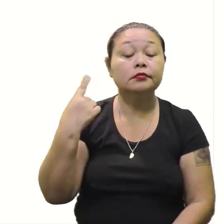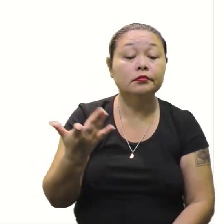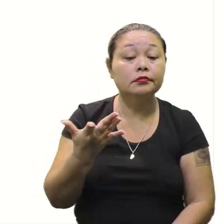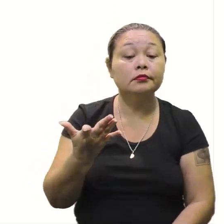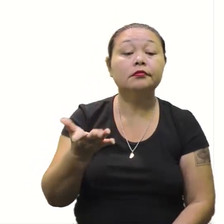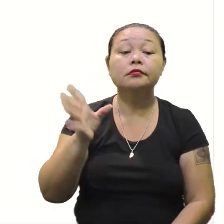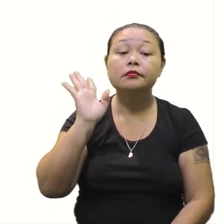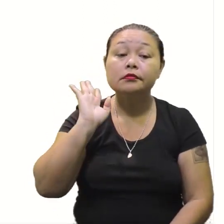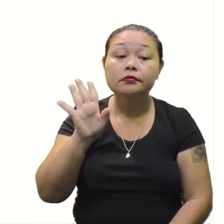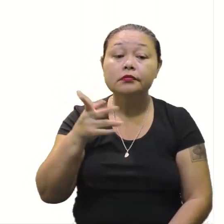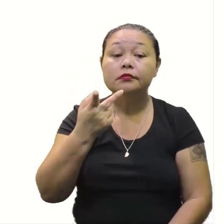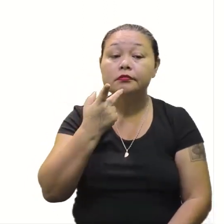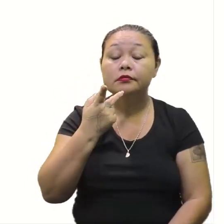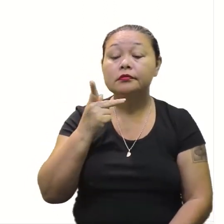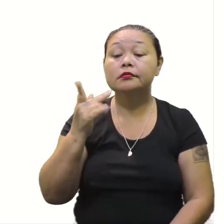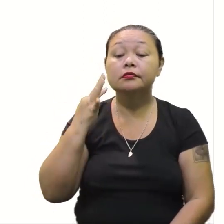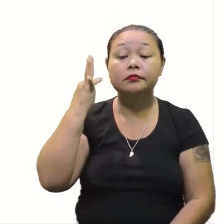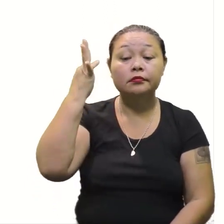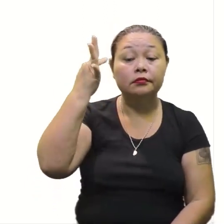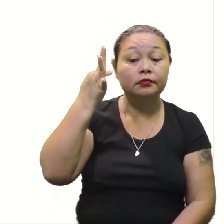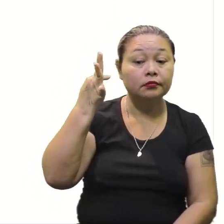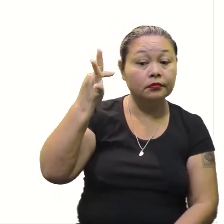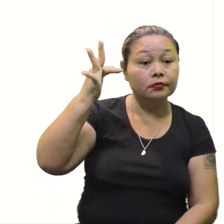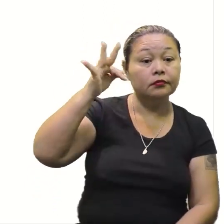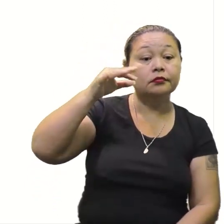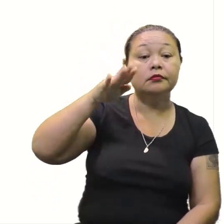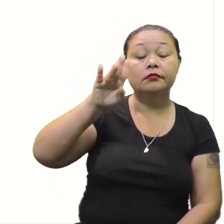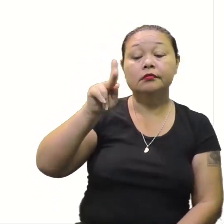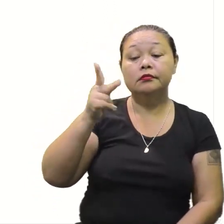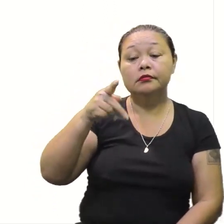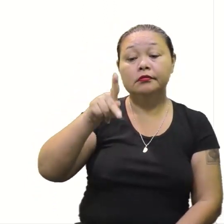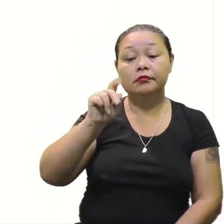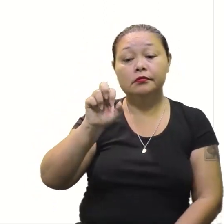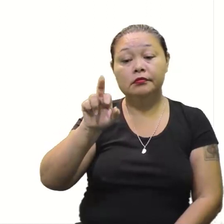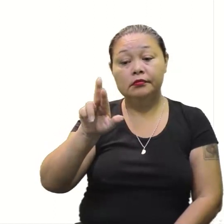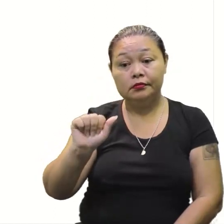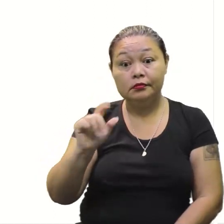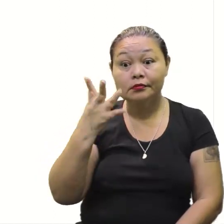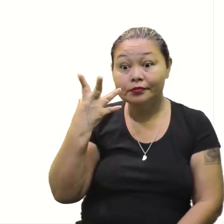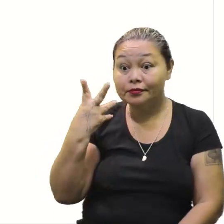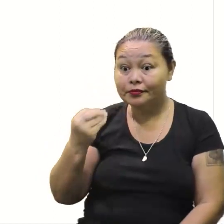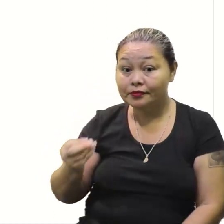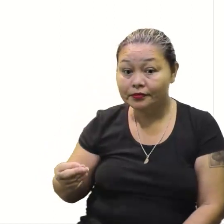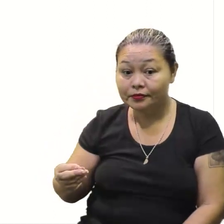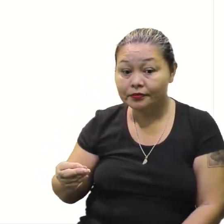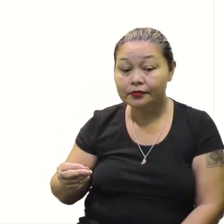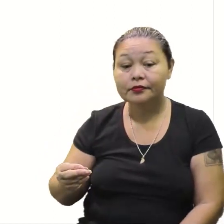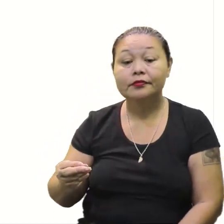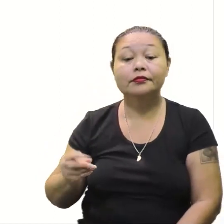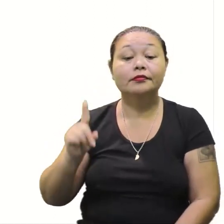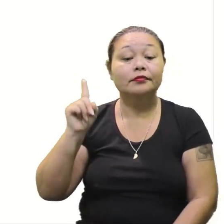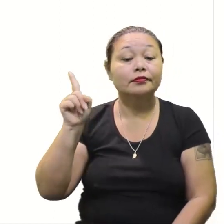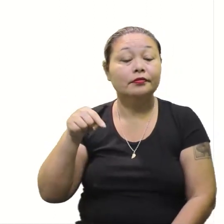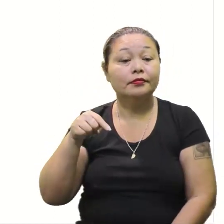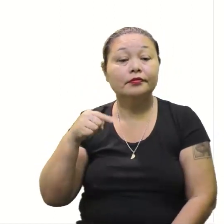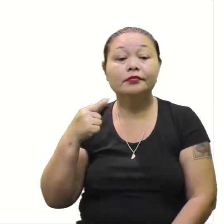lá. Então, você já ouviu falar da fórmula de Bhaskara? Hum, bonito, hein? Olha lá,